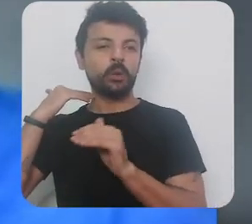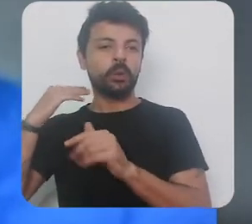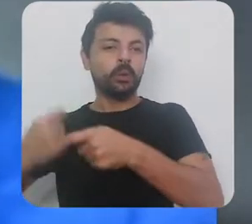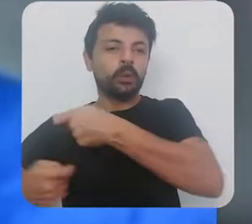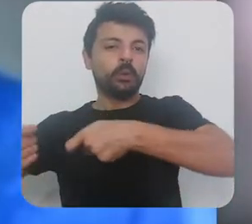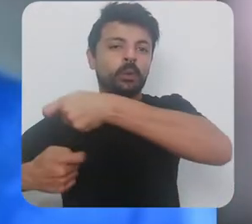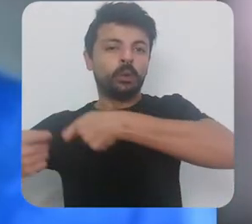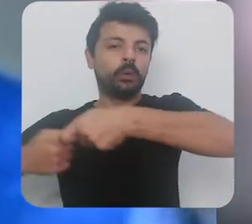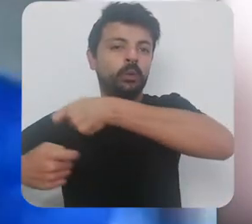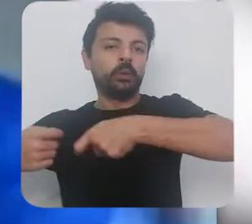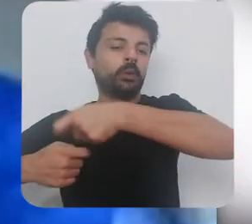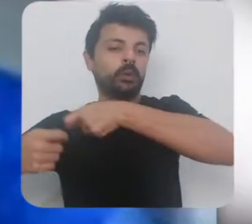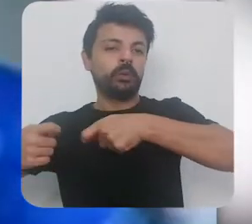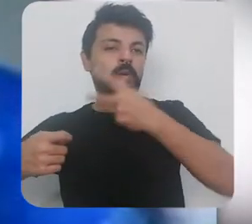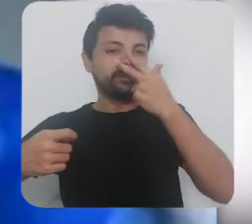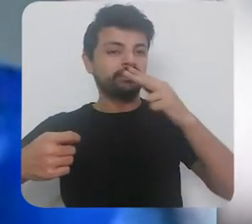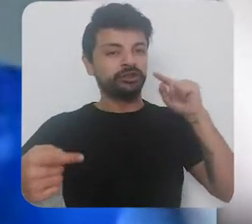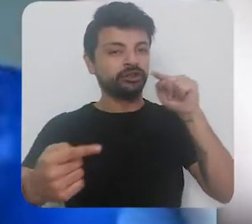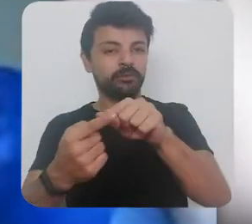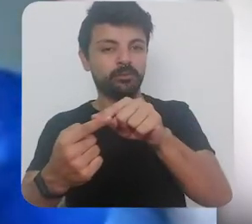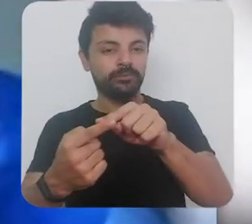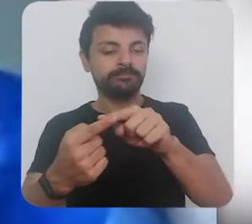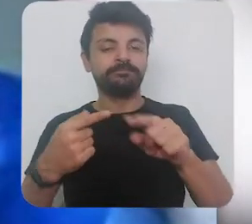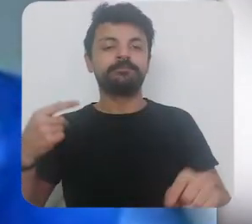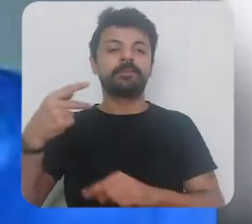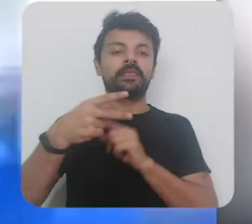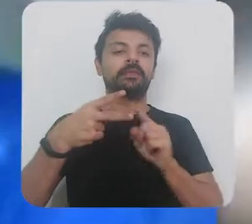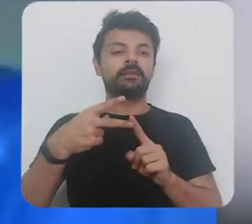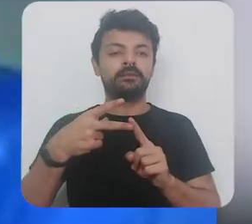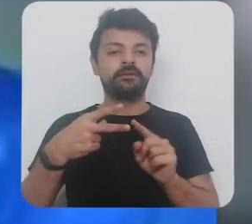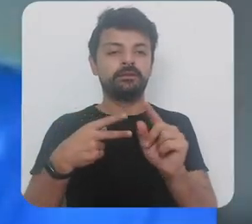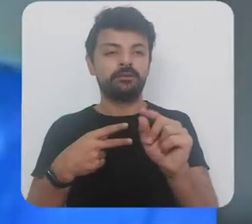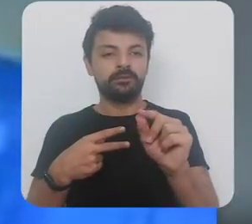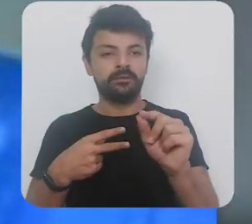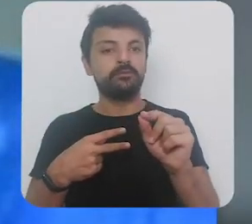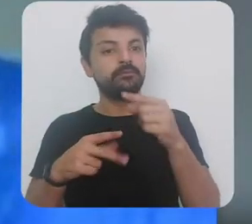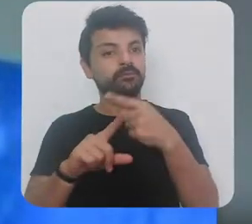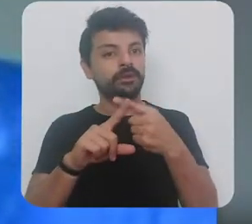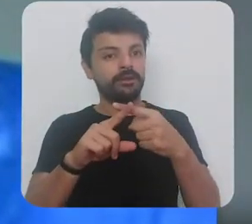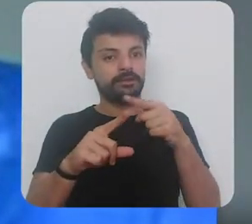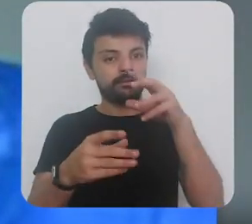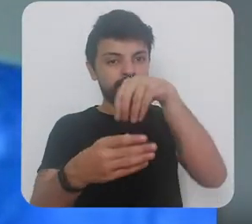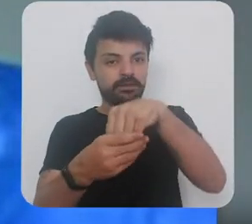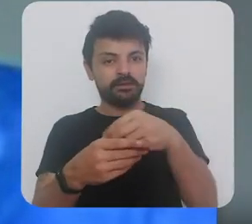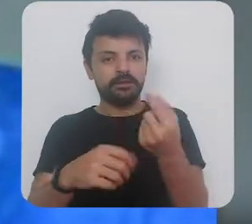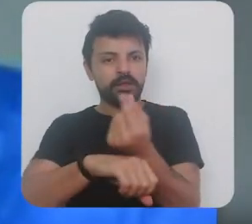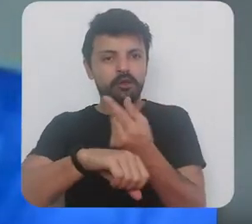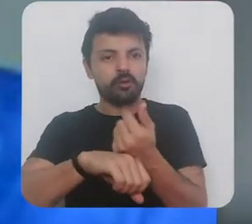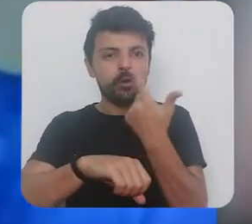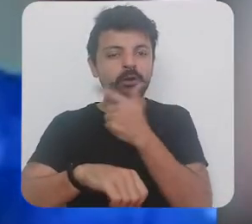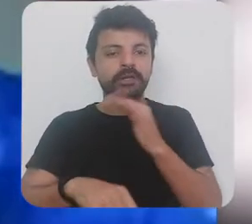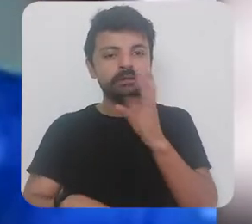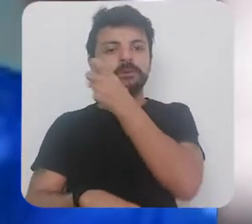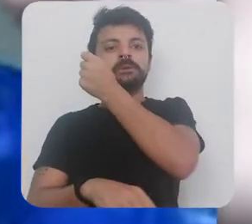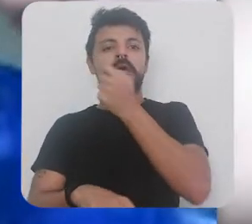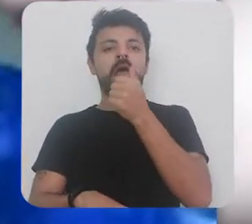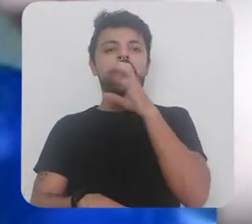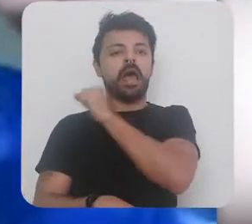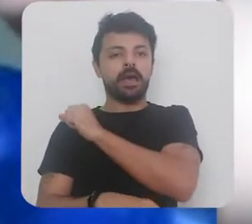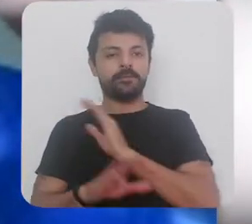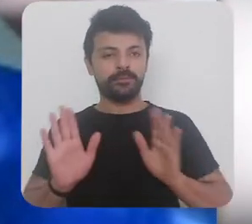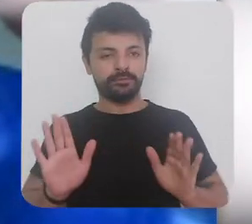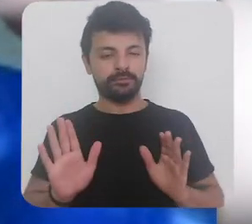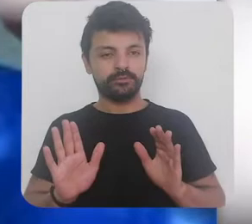essa é a pergunta uma das perguntas e segundo até fazer para a economia talvez recuperar mais rápido